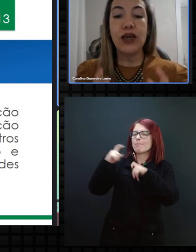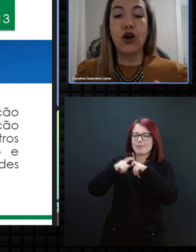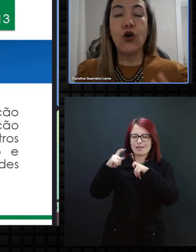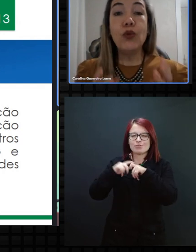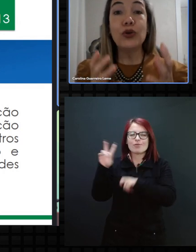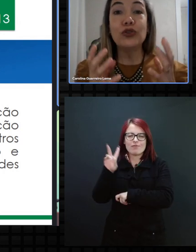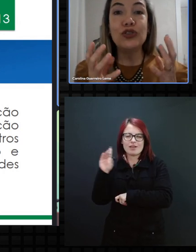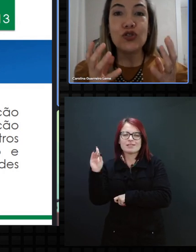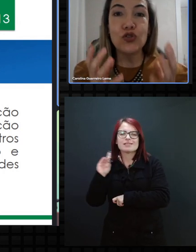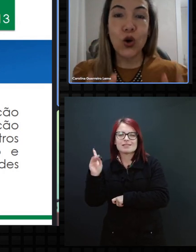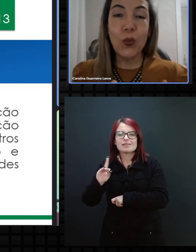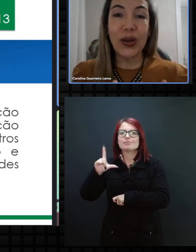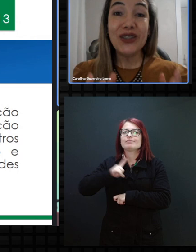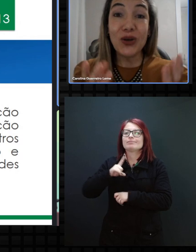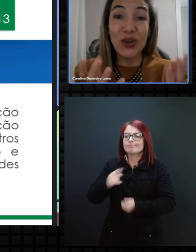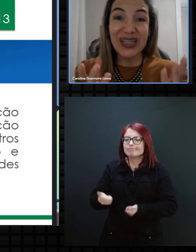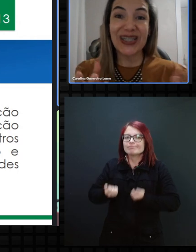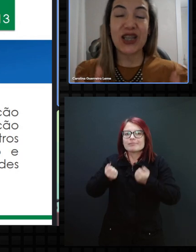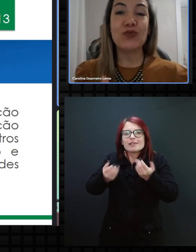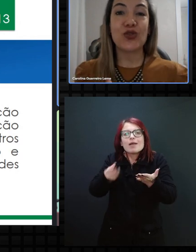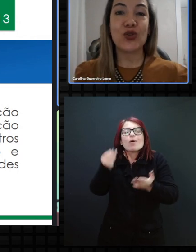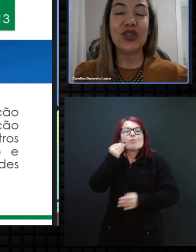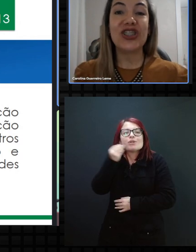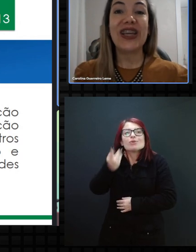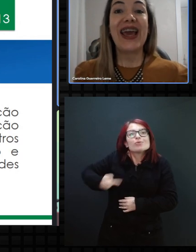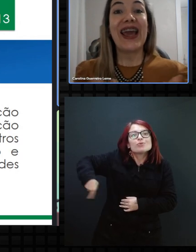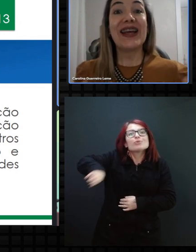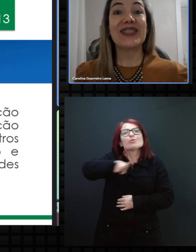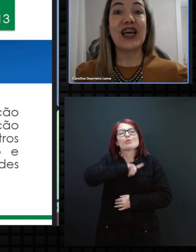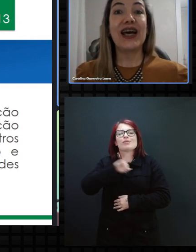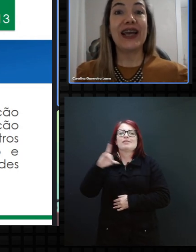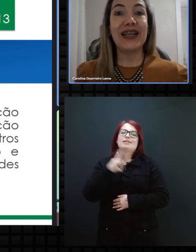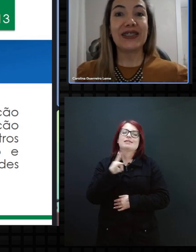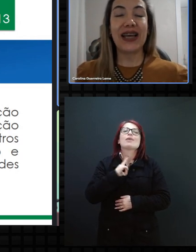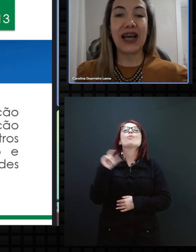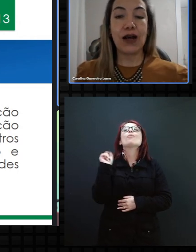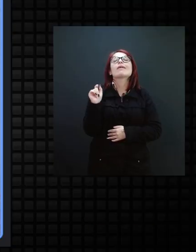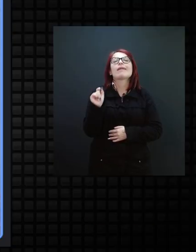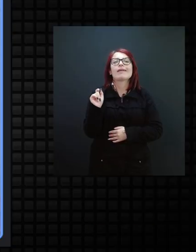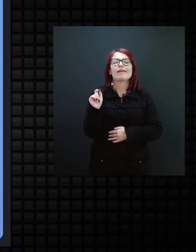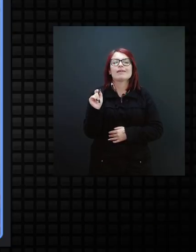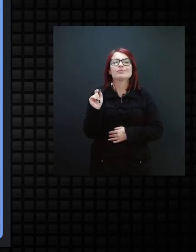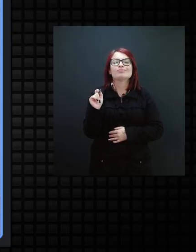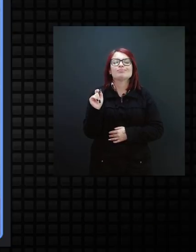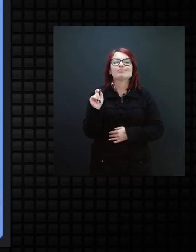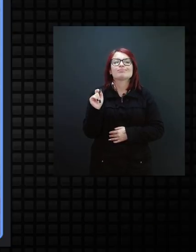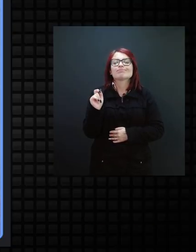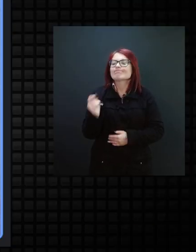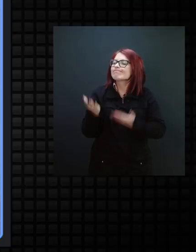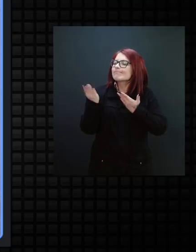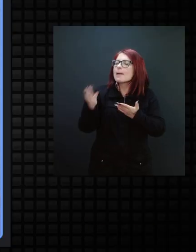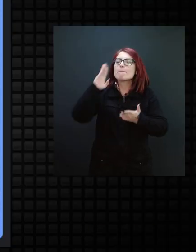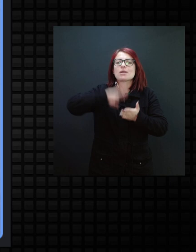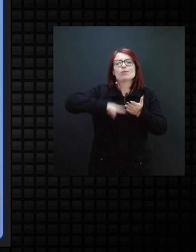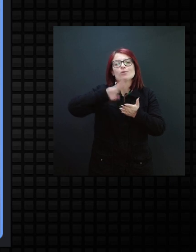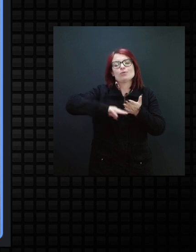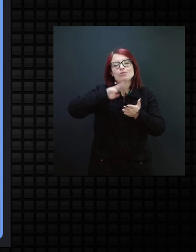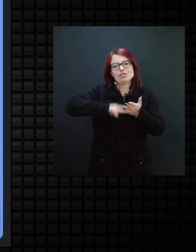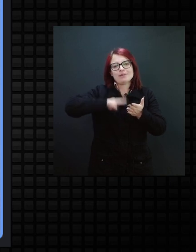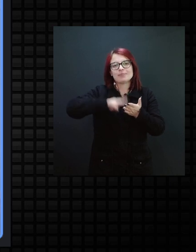em que ele oportunizou para nós termos hoje essa metodologia.